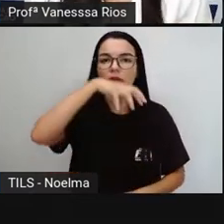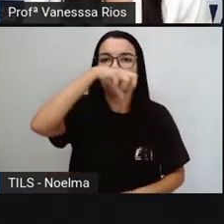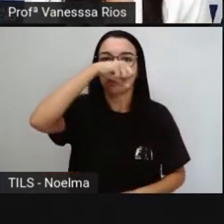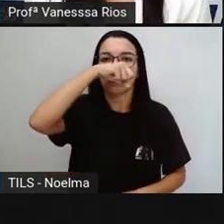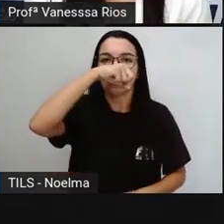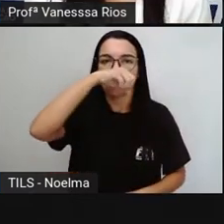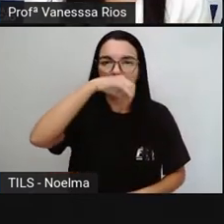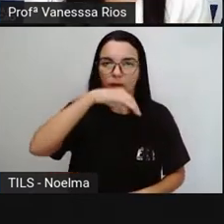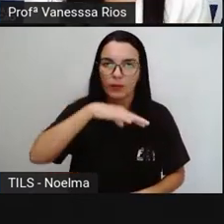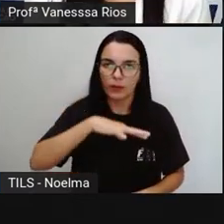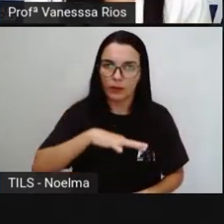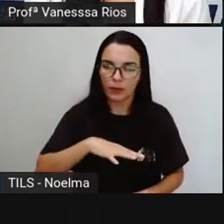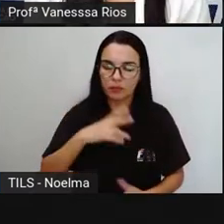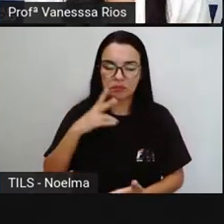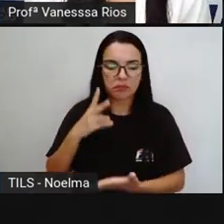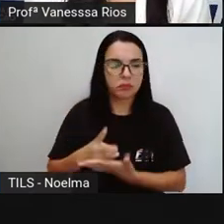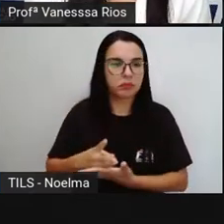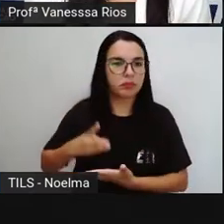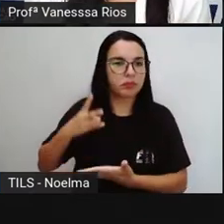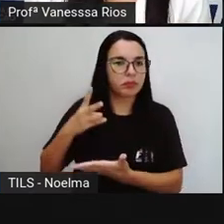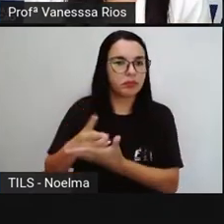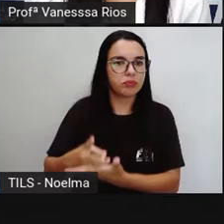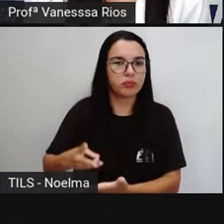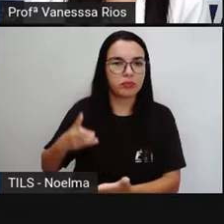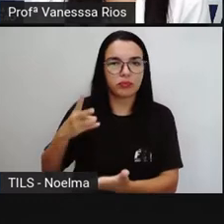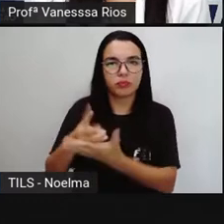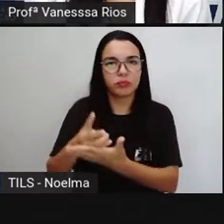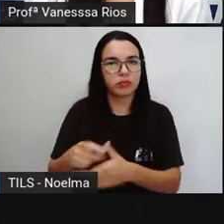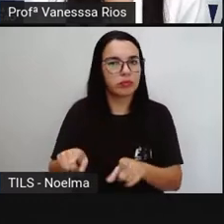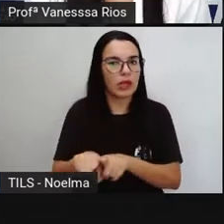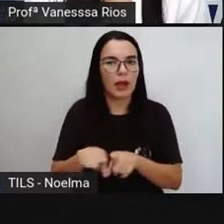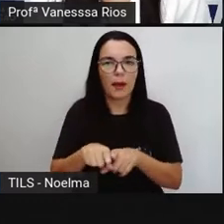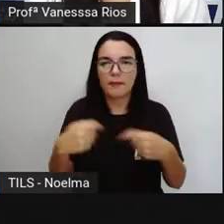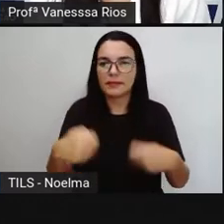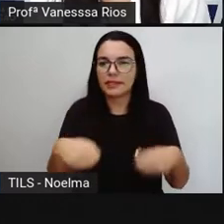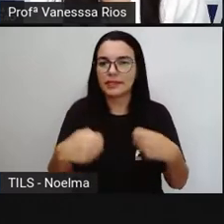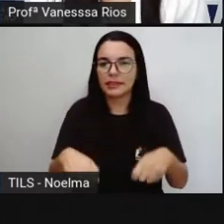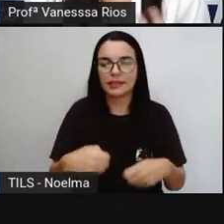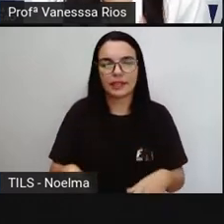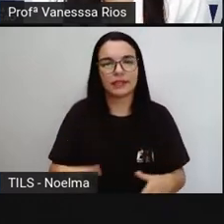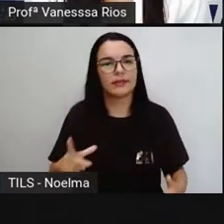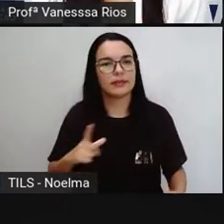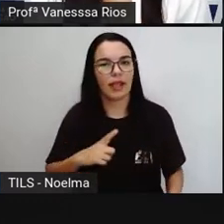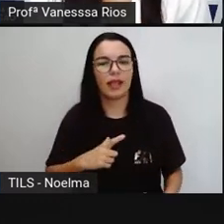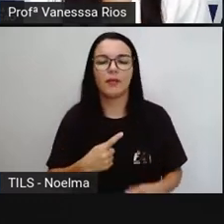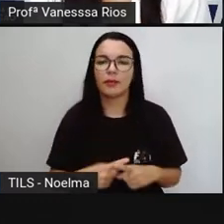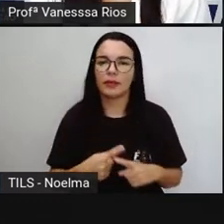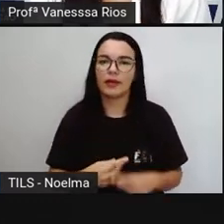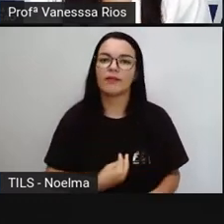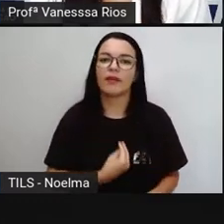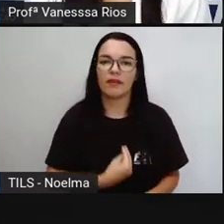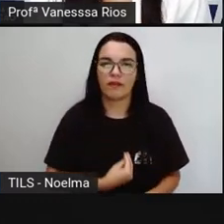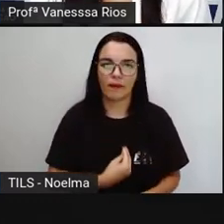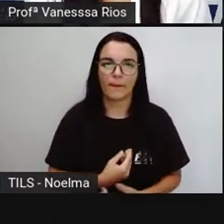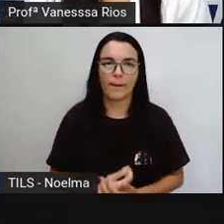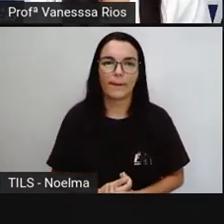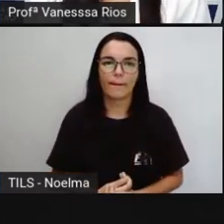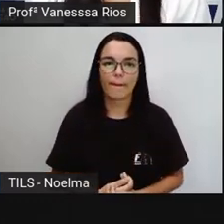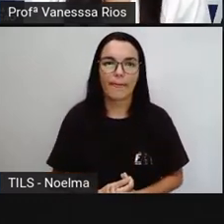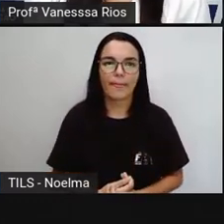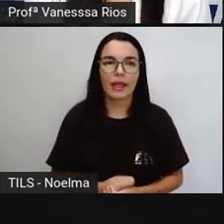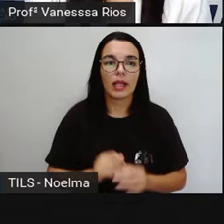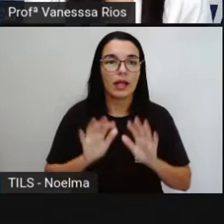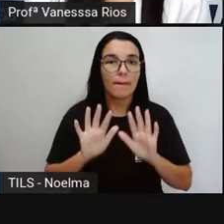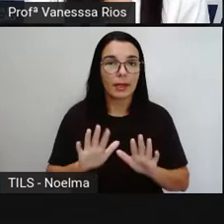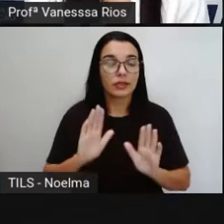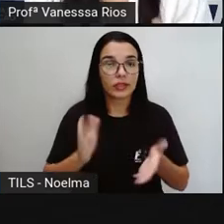forma constante. E é algo necessário aí para o funcionamento, né? Para a nossa sobrevivência. Mas